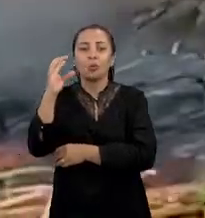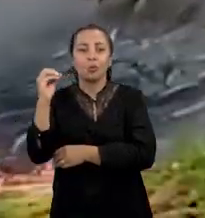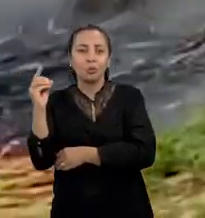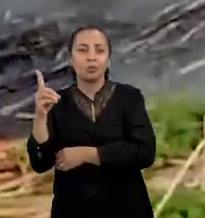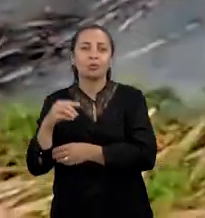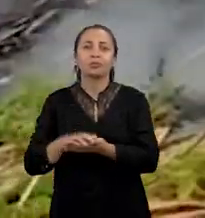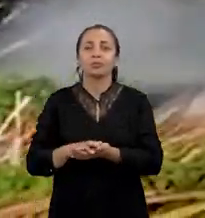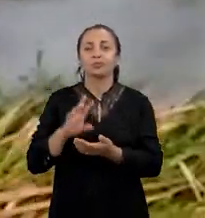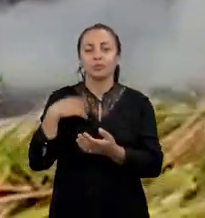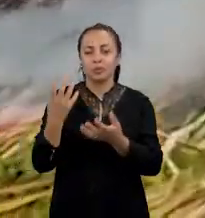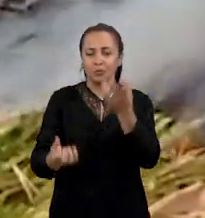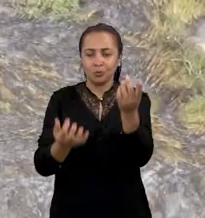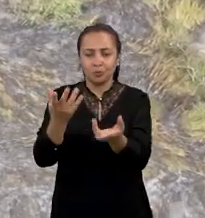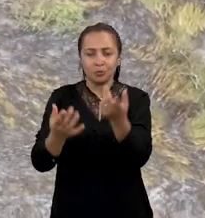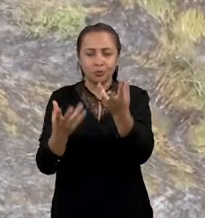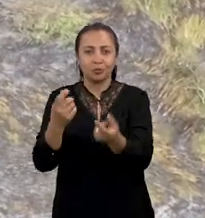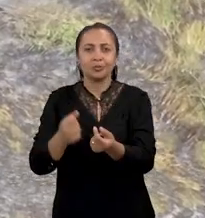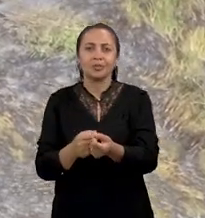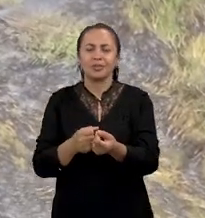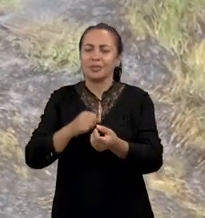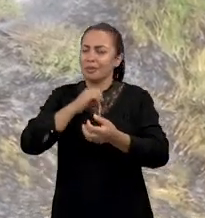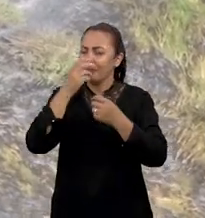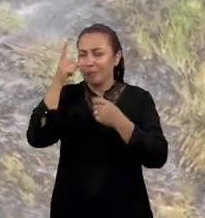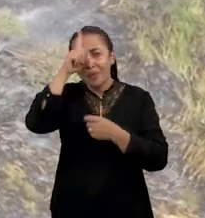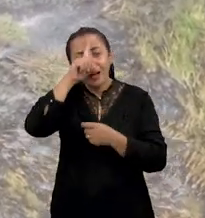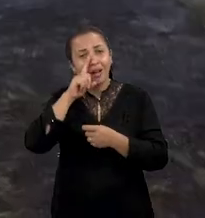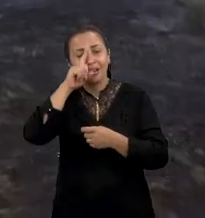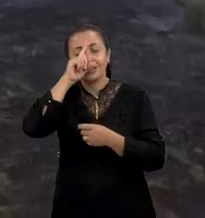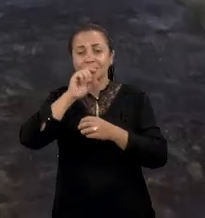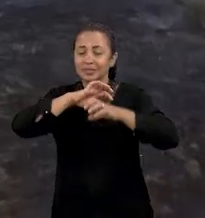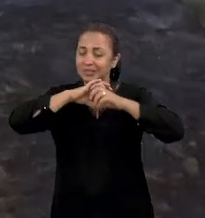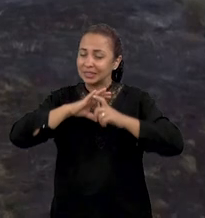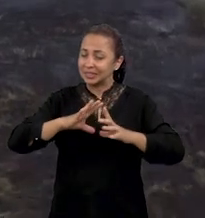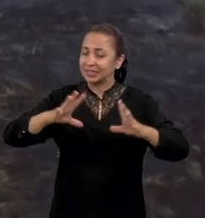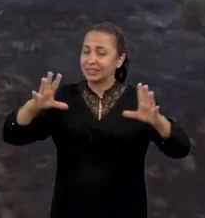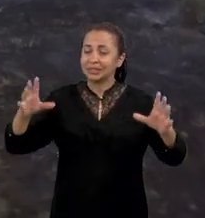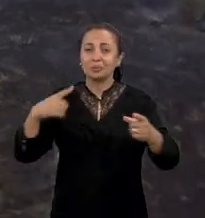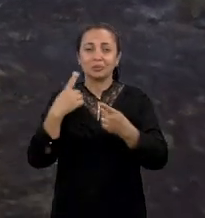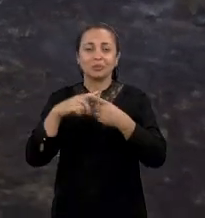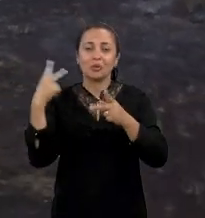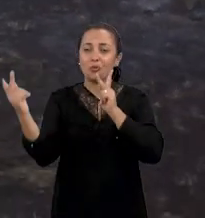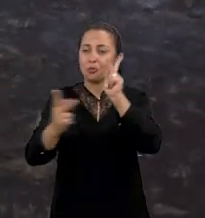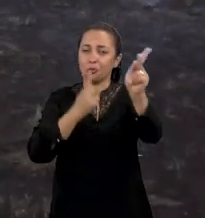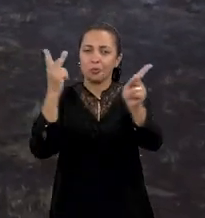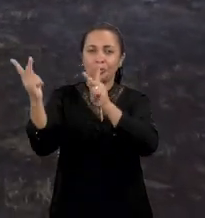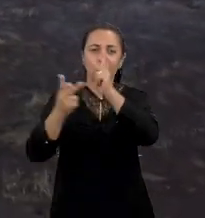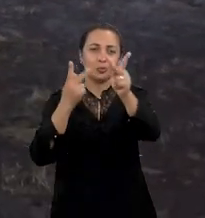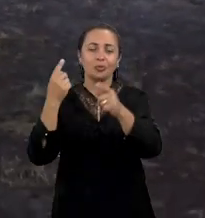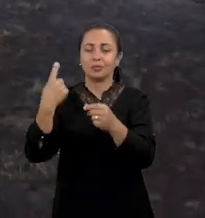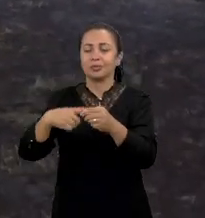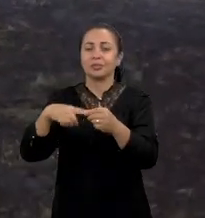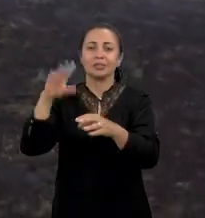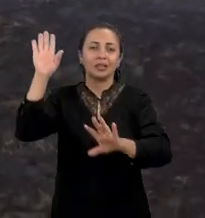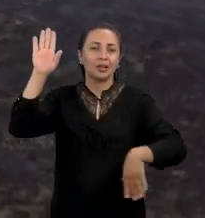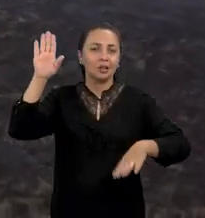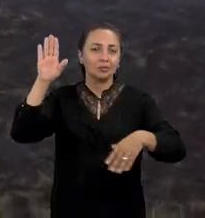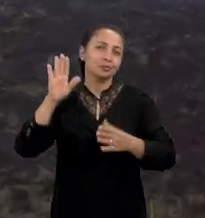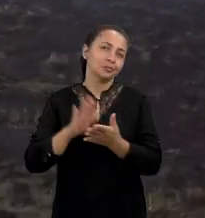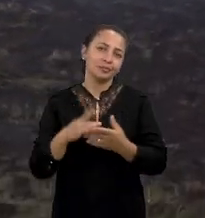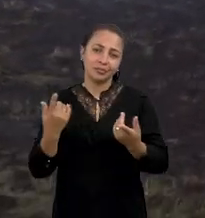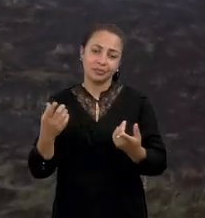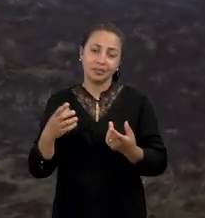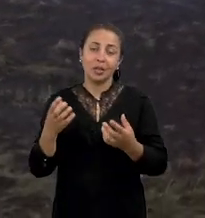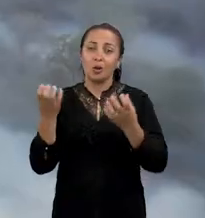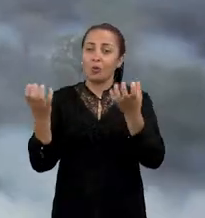com um grande efeito devastador, principalmente devido ao vento, cidade litorânea, que